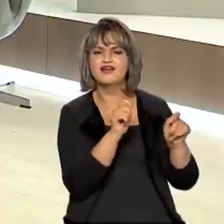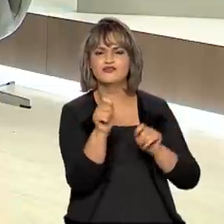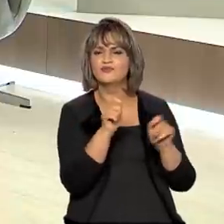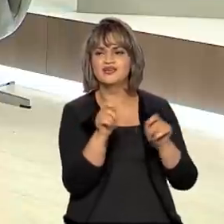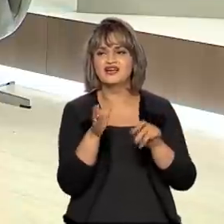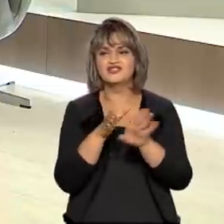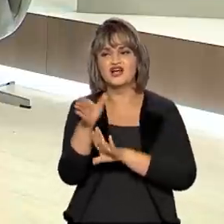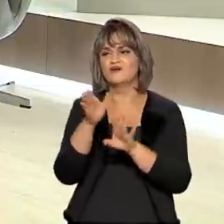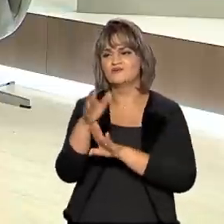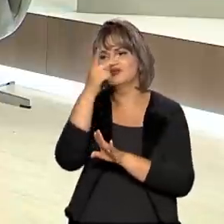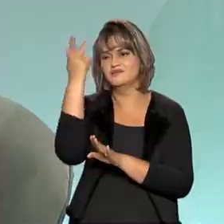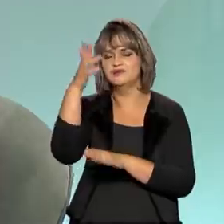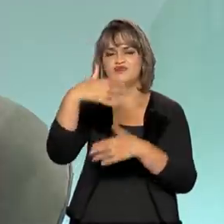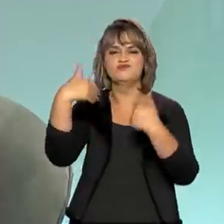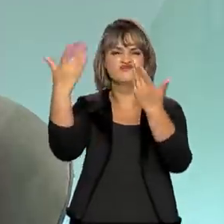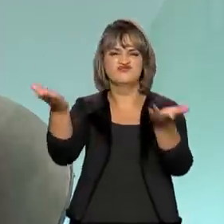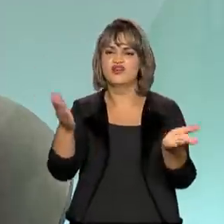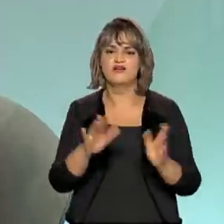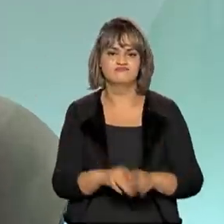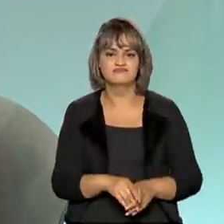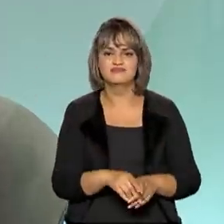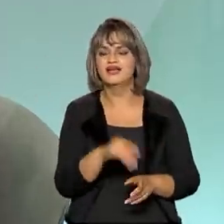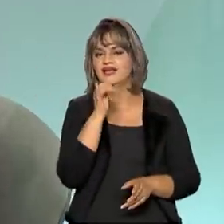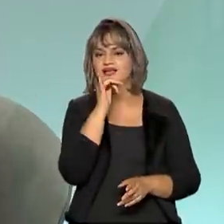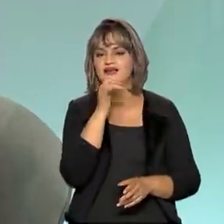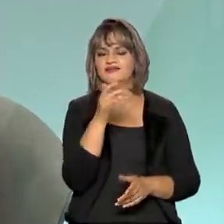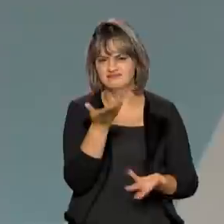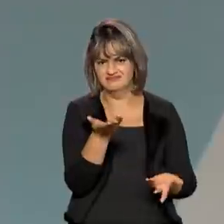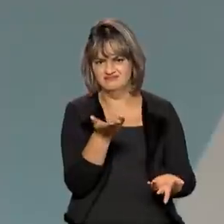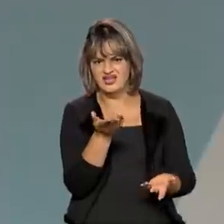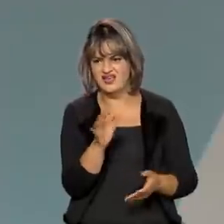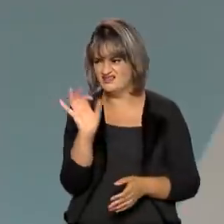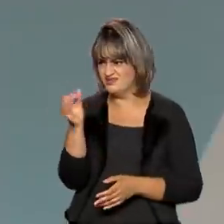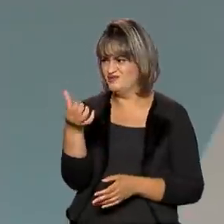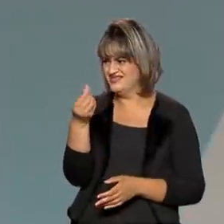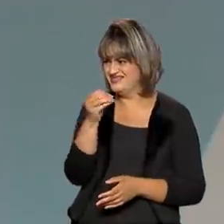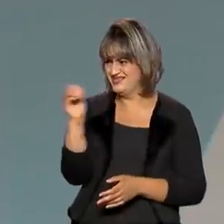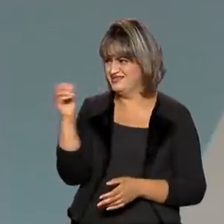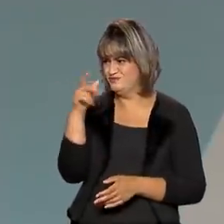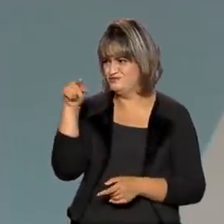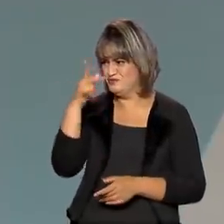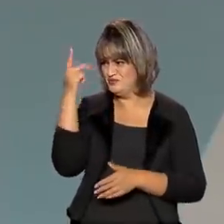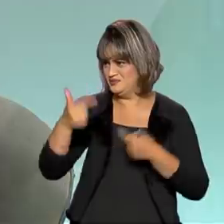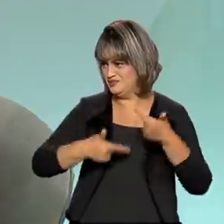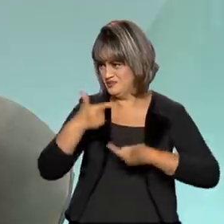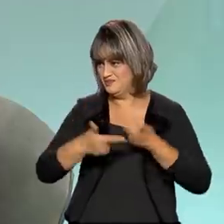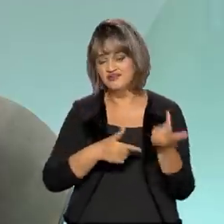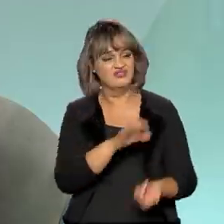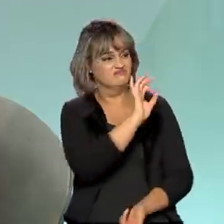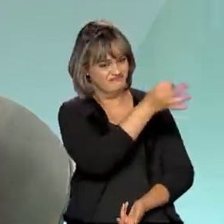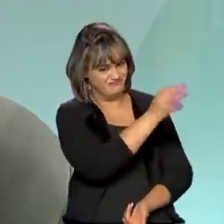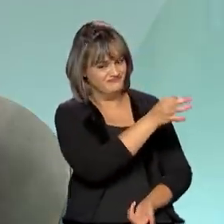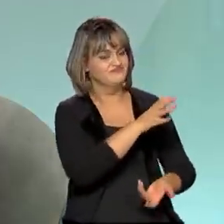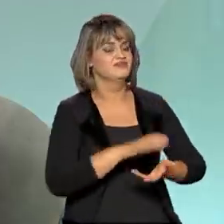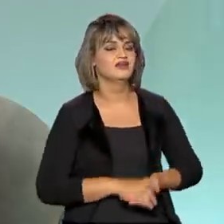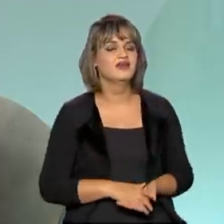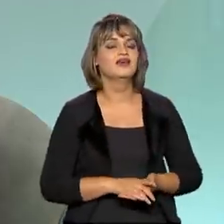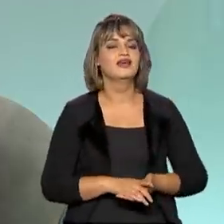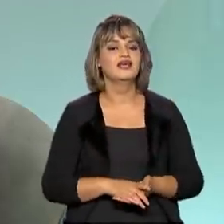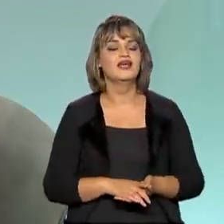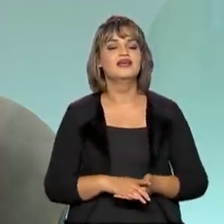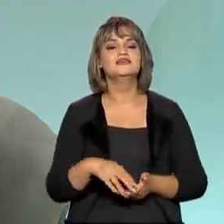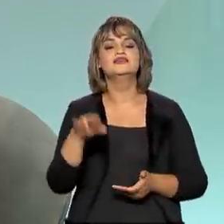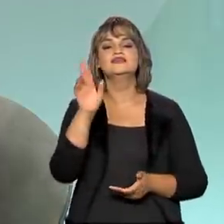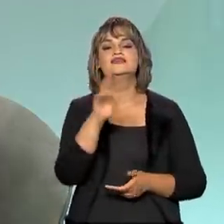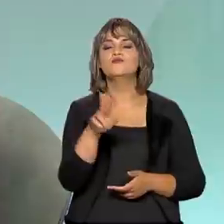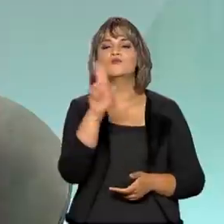recomendamos e pedimos para a sociedade. Então, é o uso eficiente. porque são 600 mil servidores federais, né? Exatamente. Então, o